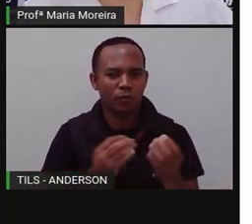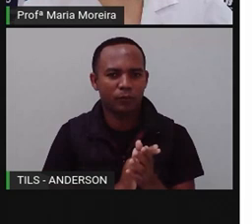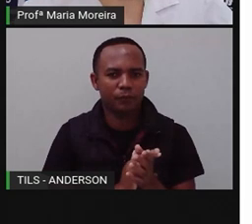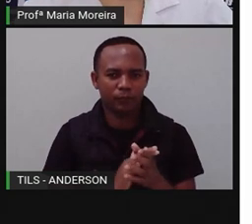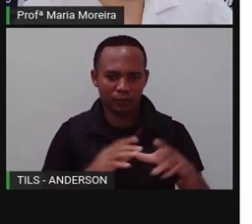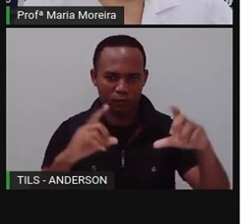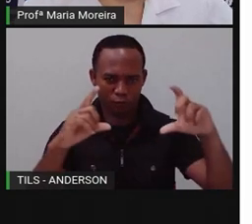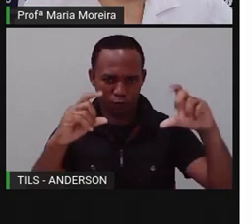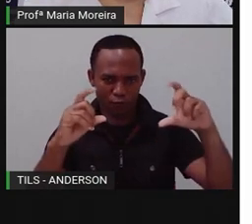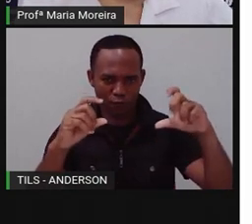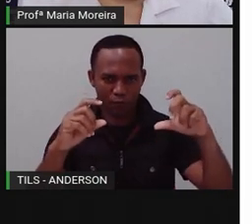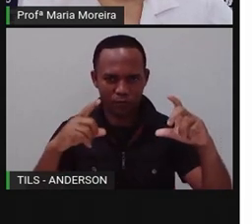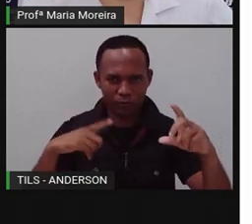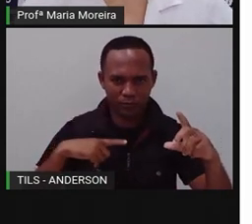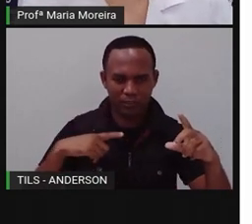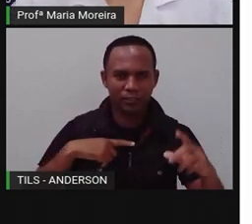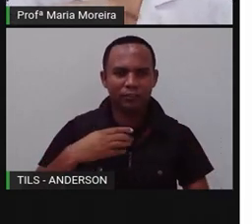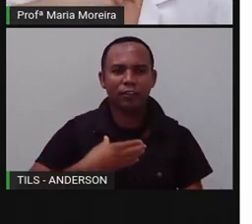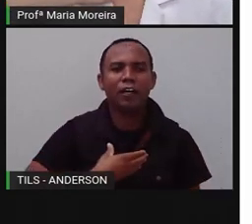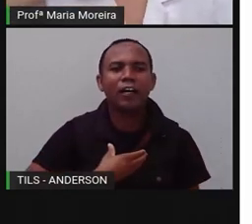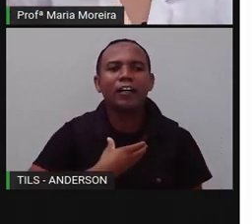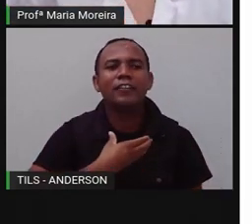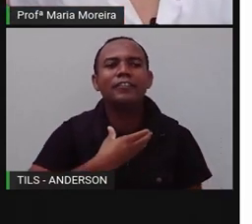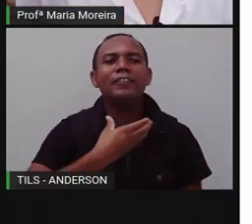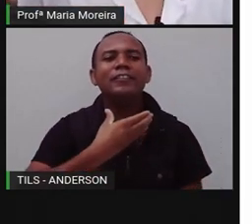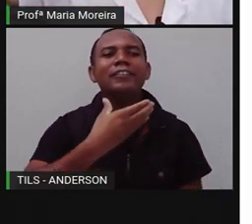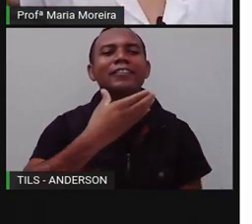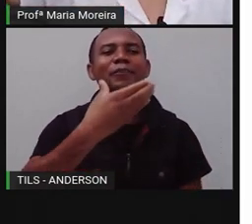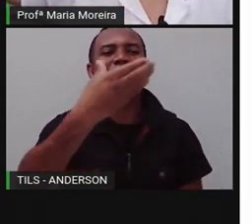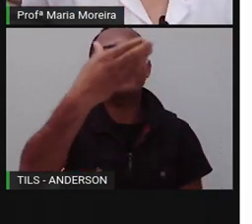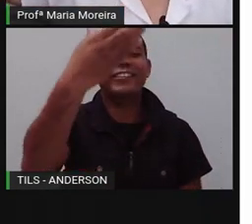Nessa foto, a gente tem uma girafa, né? Adoro.